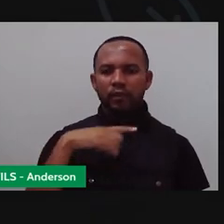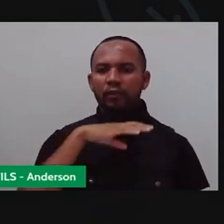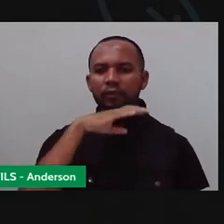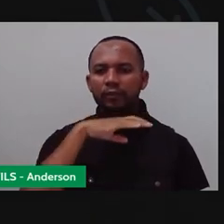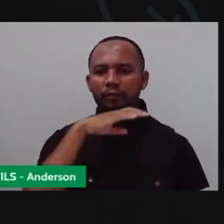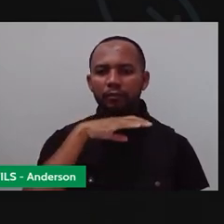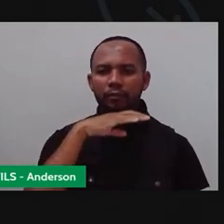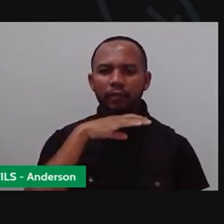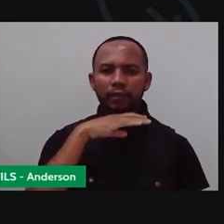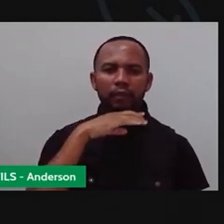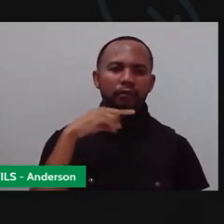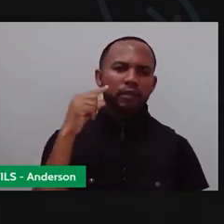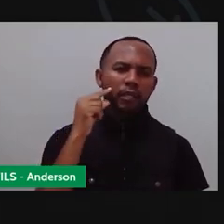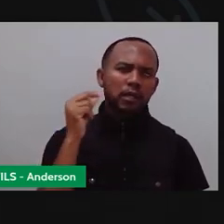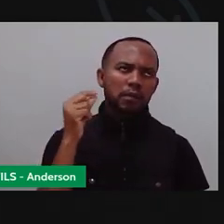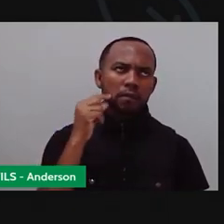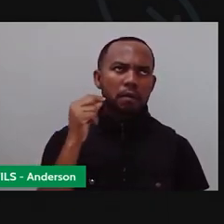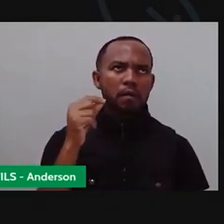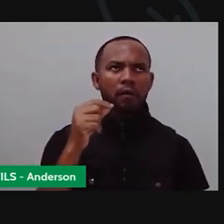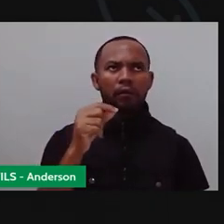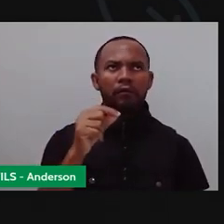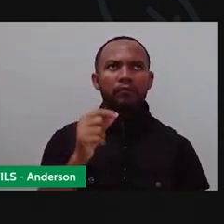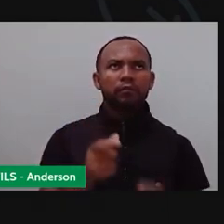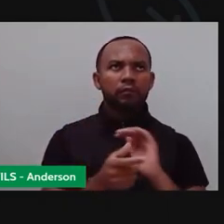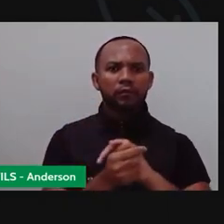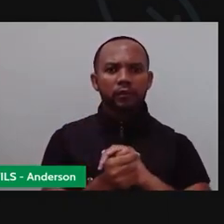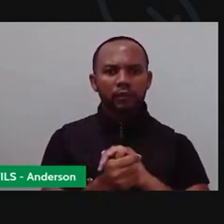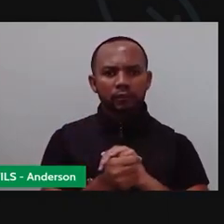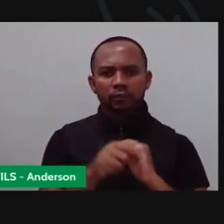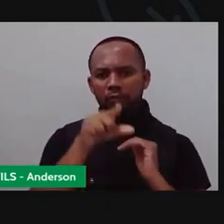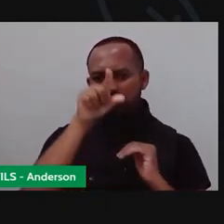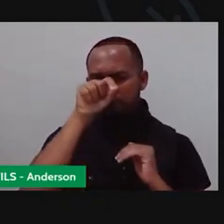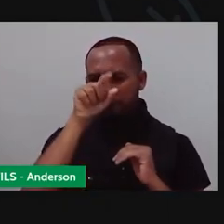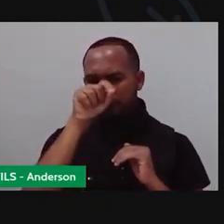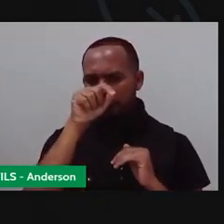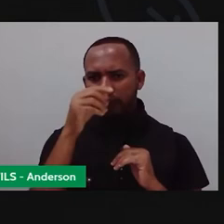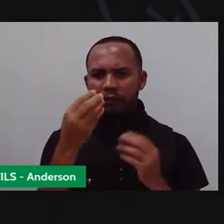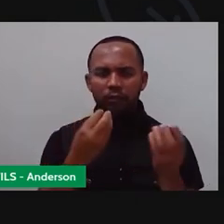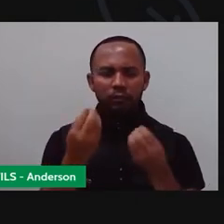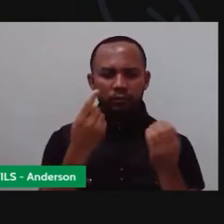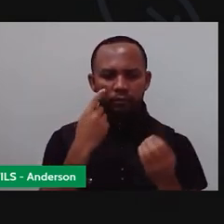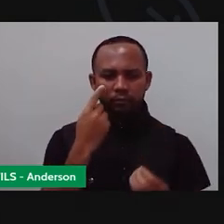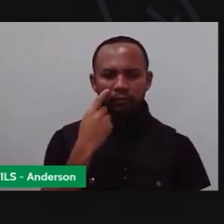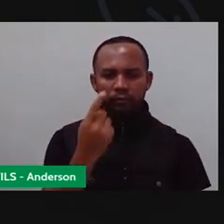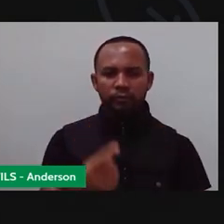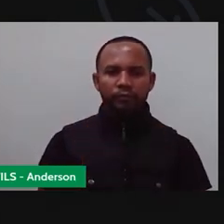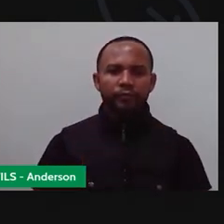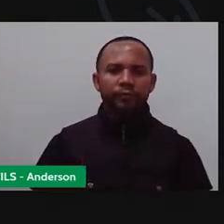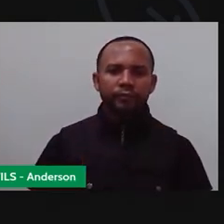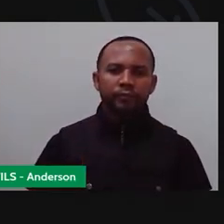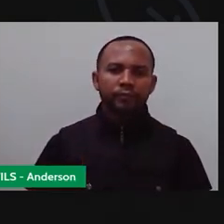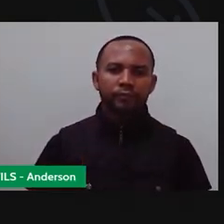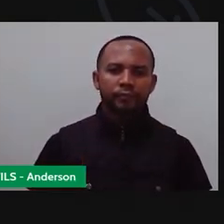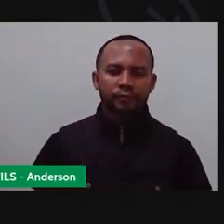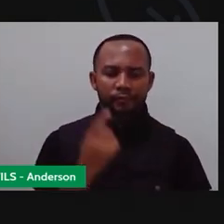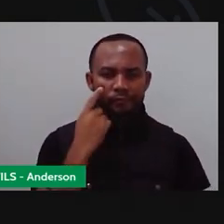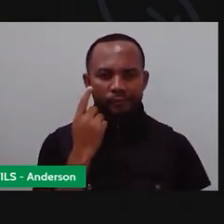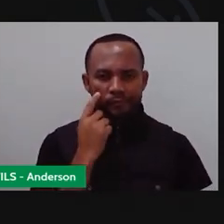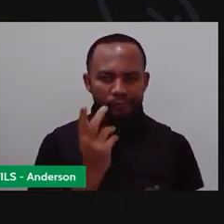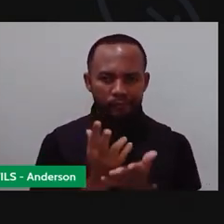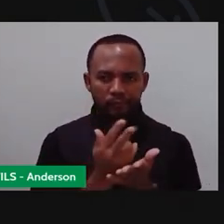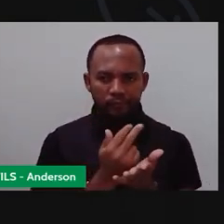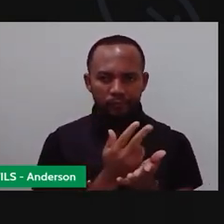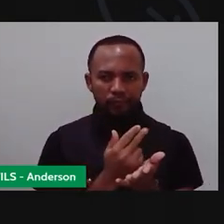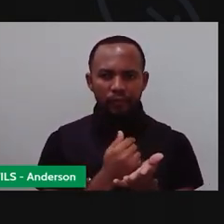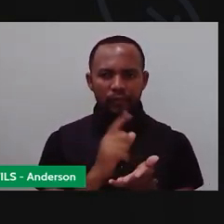gato, um coelho, uma tartaruga e um passarinho. A prova não vai desenhar, né? Mas ela vai fazer o seguinte. Ela vai